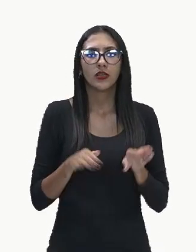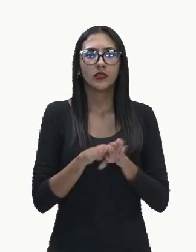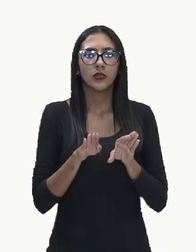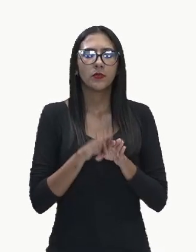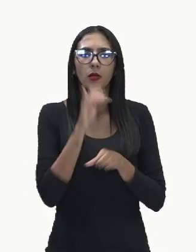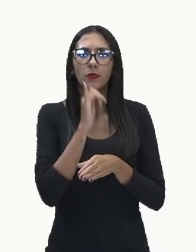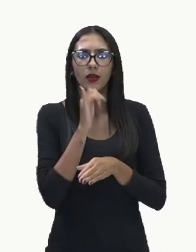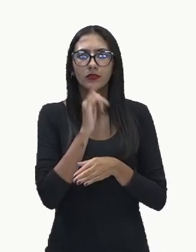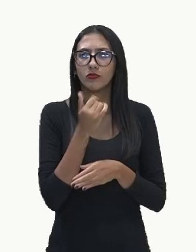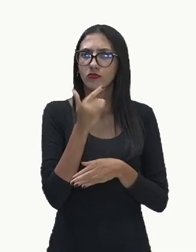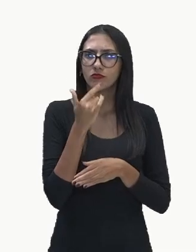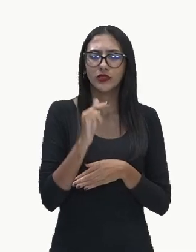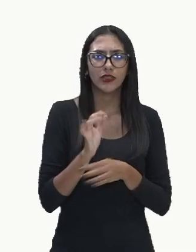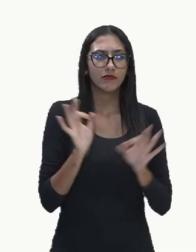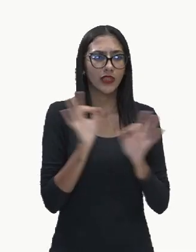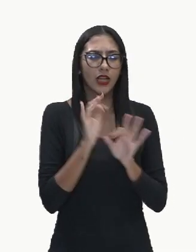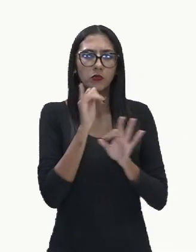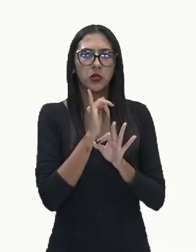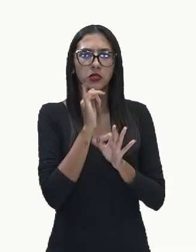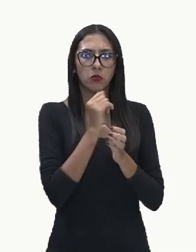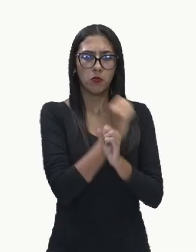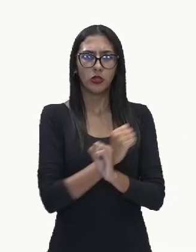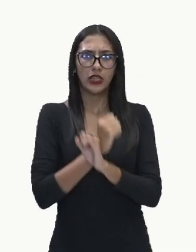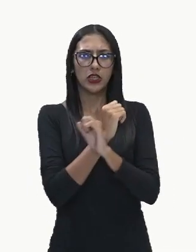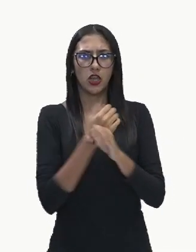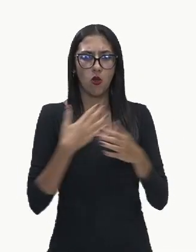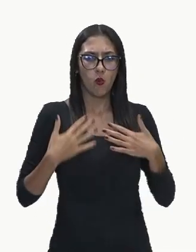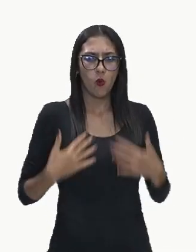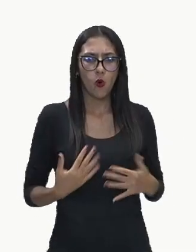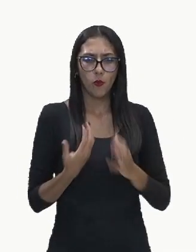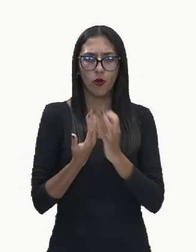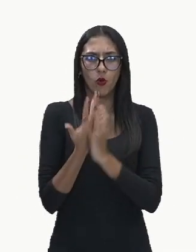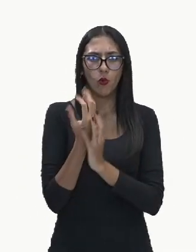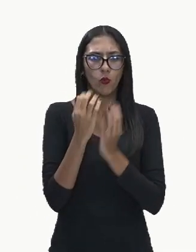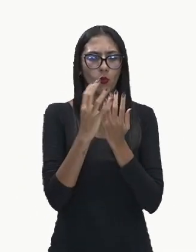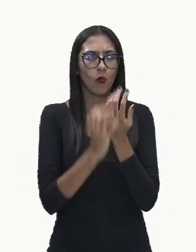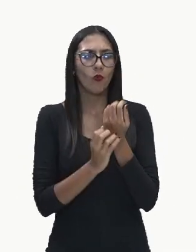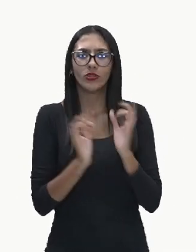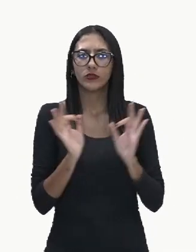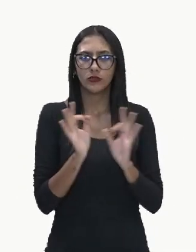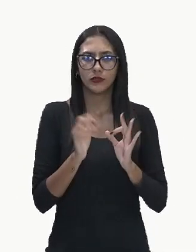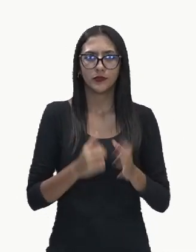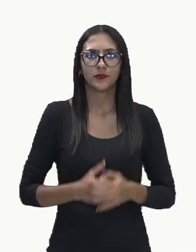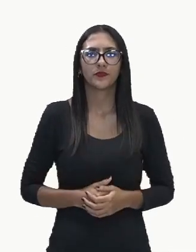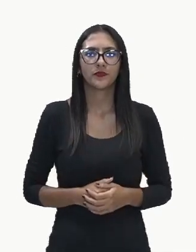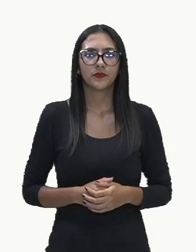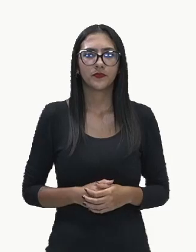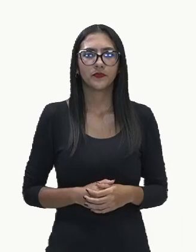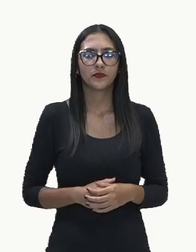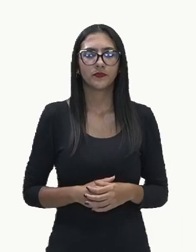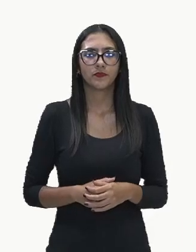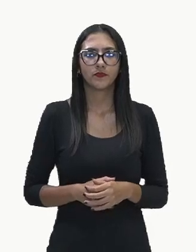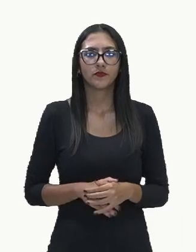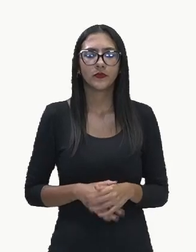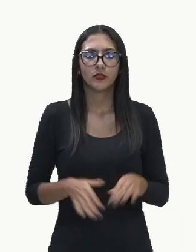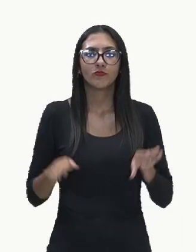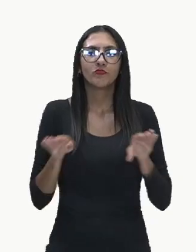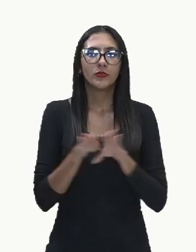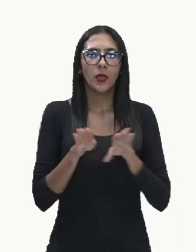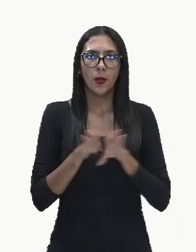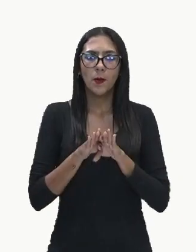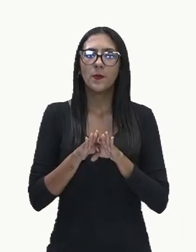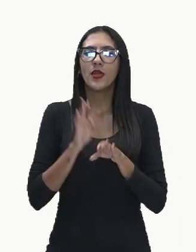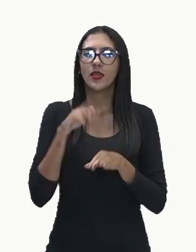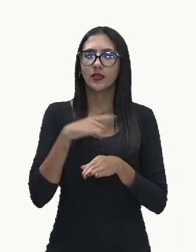têm aos equipamentos de proteção não é isso? Além disso o que também não